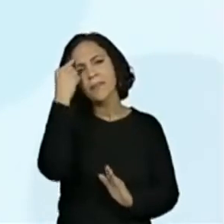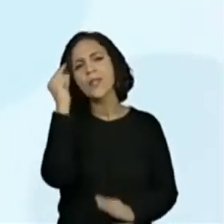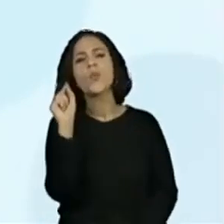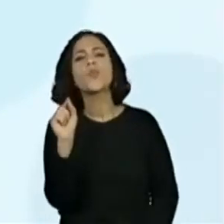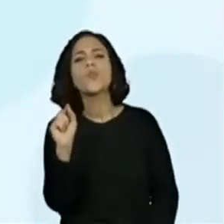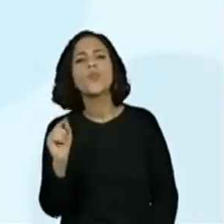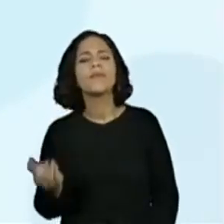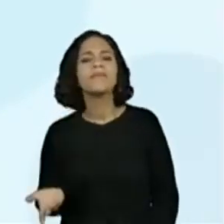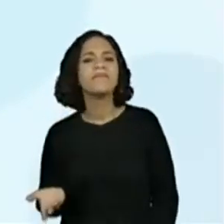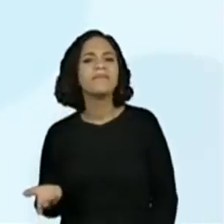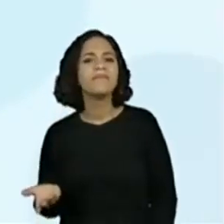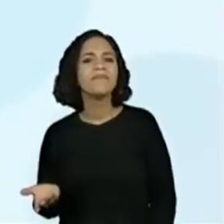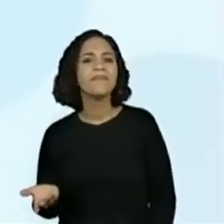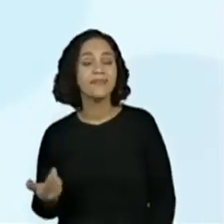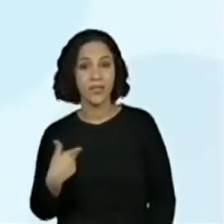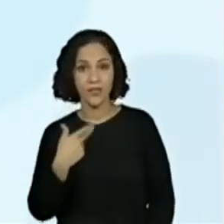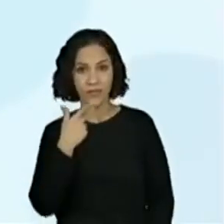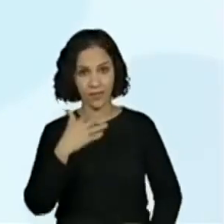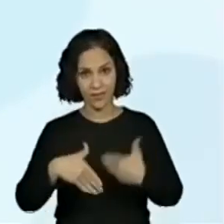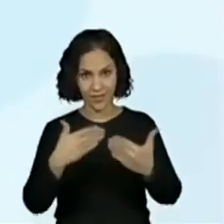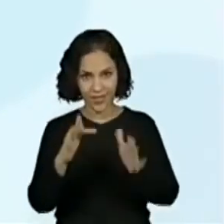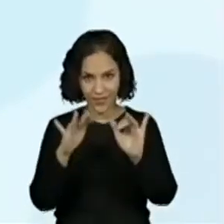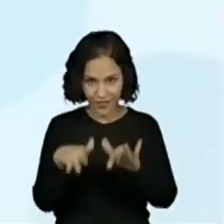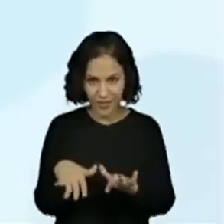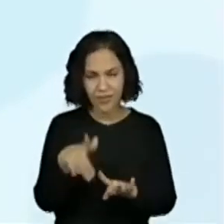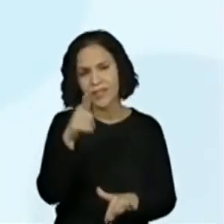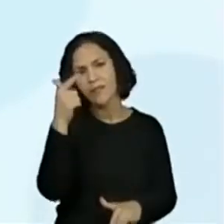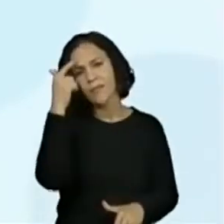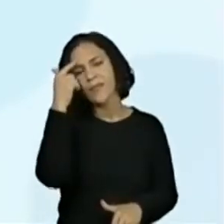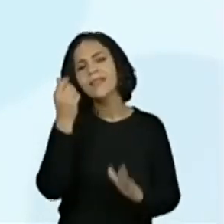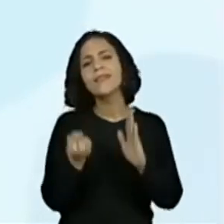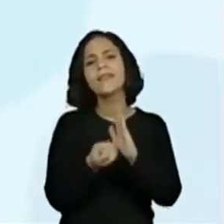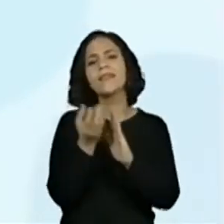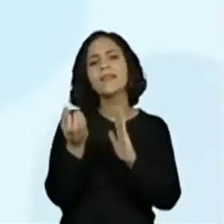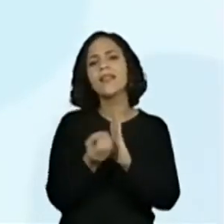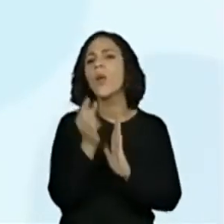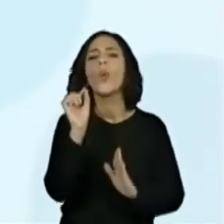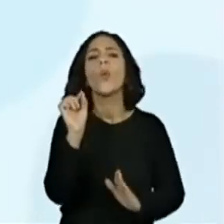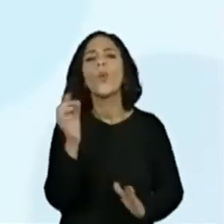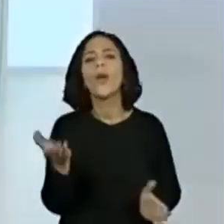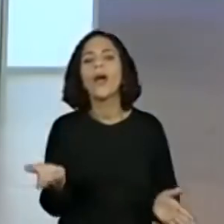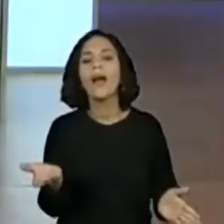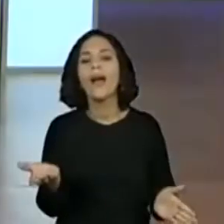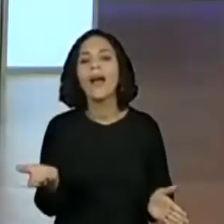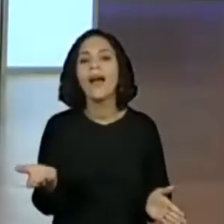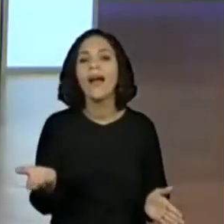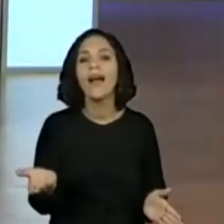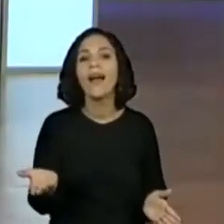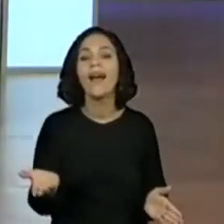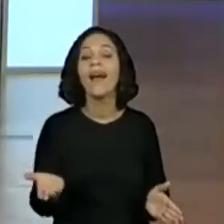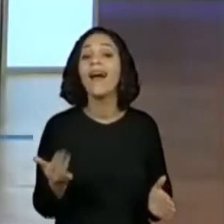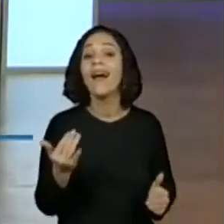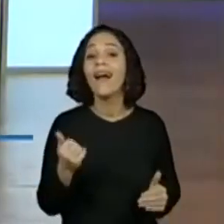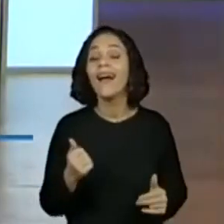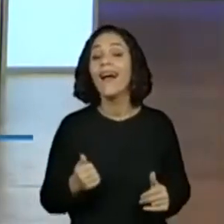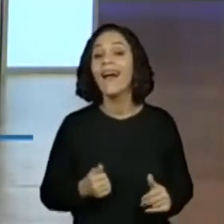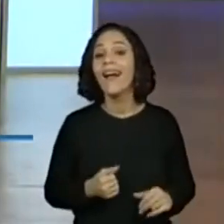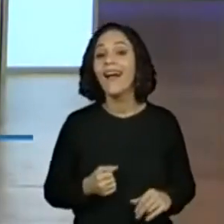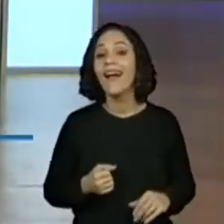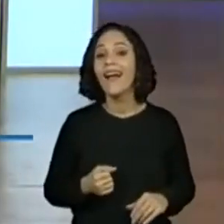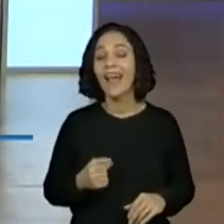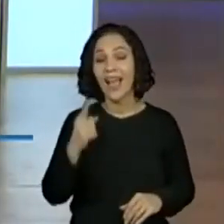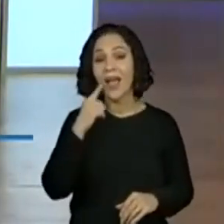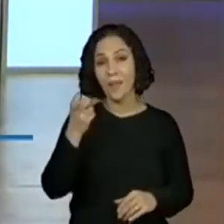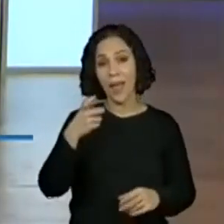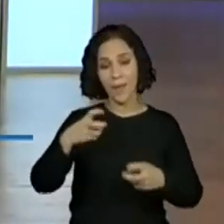Agora, eu falei que a nossa sequência vai terminar com um sarau. Mas o que é um sarau? Agora mudando. Ah, gente. Ó,